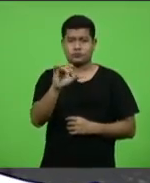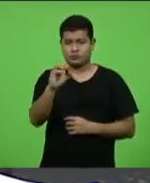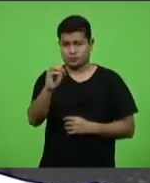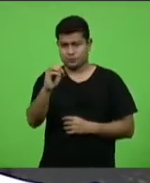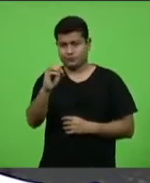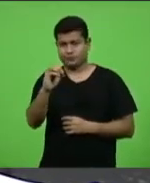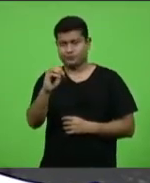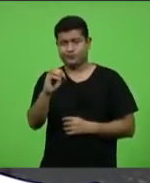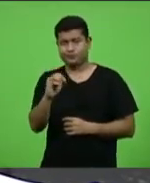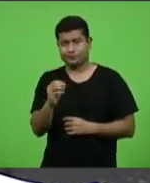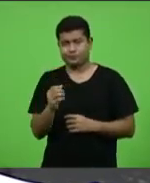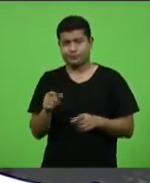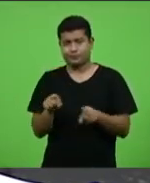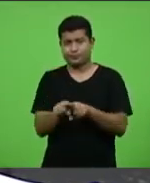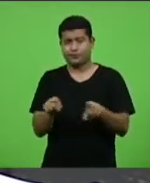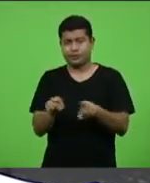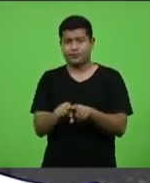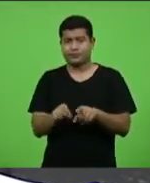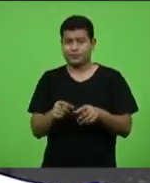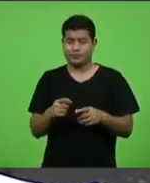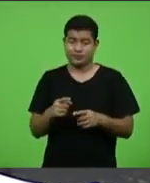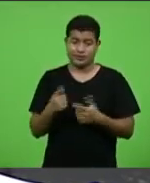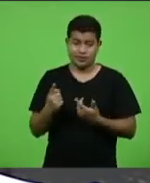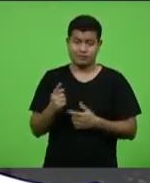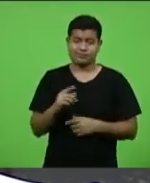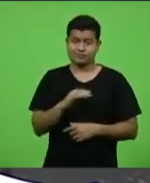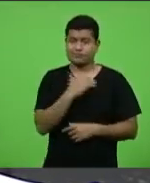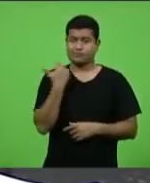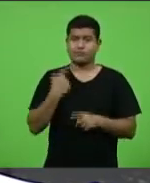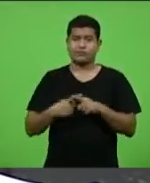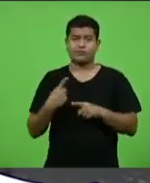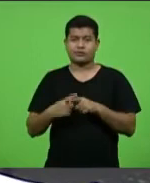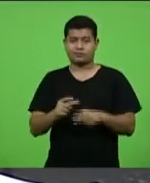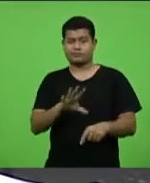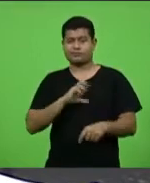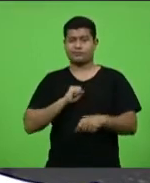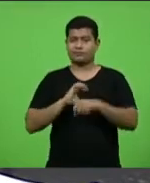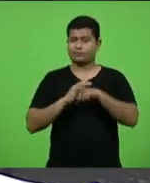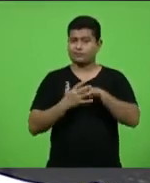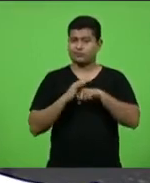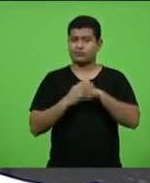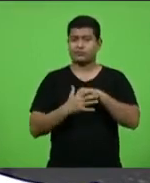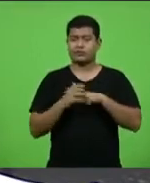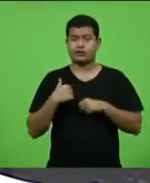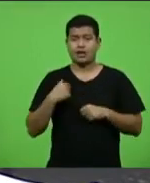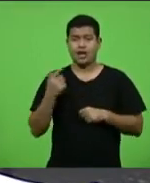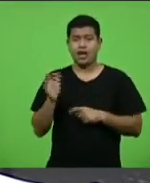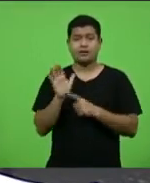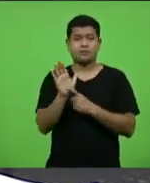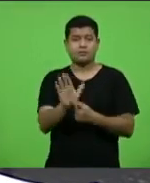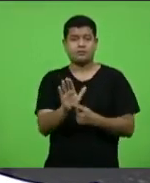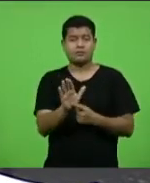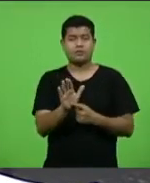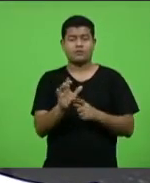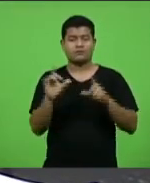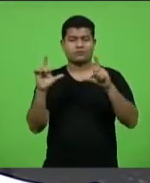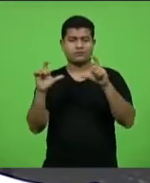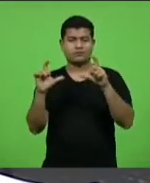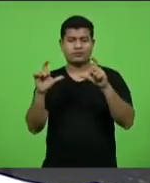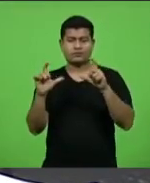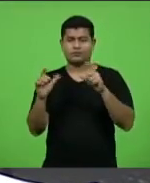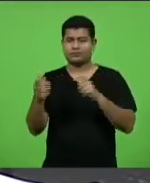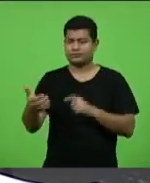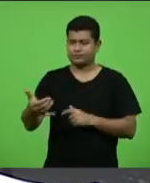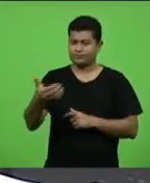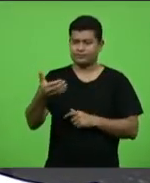também pela Covid e ele me mostrou uma foto no seu celular